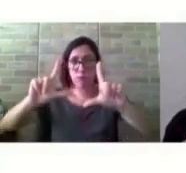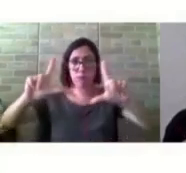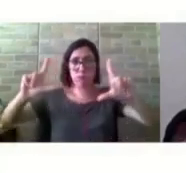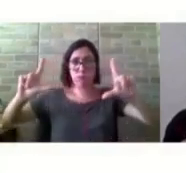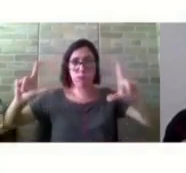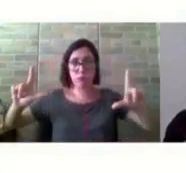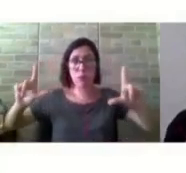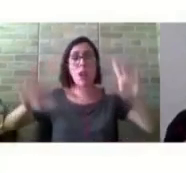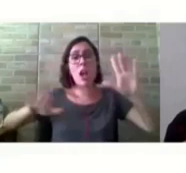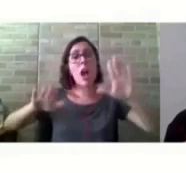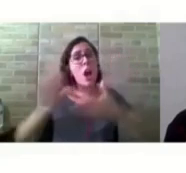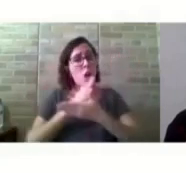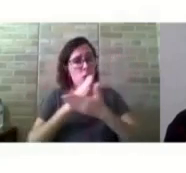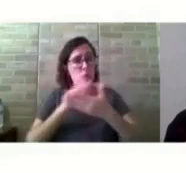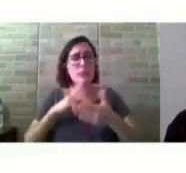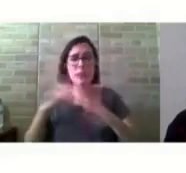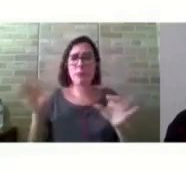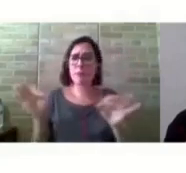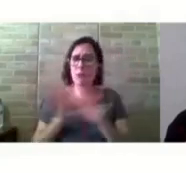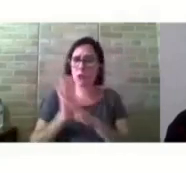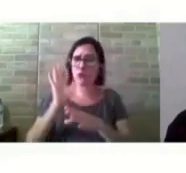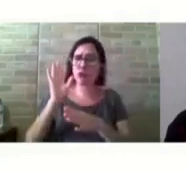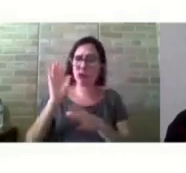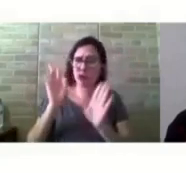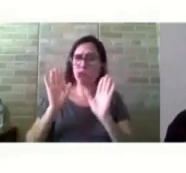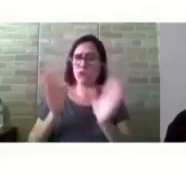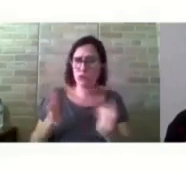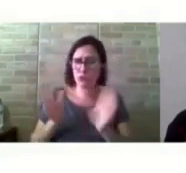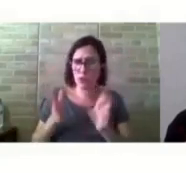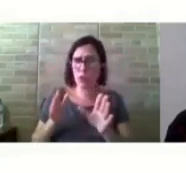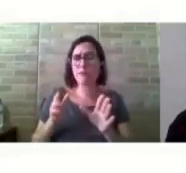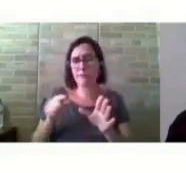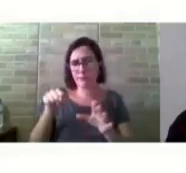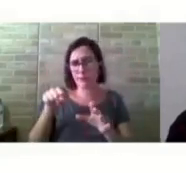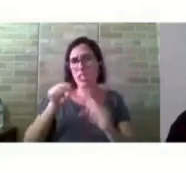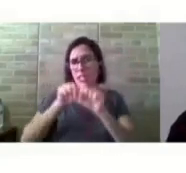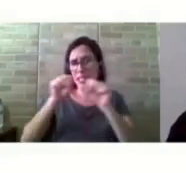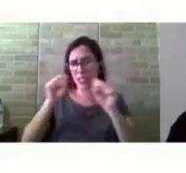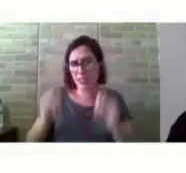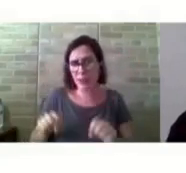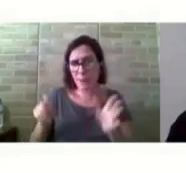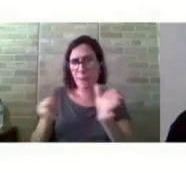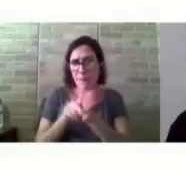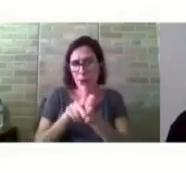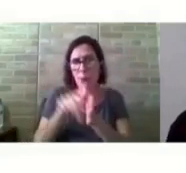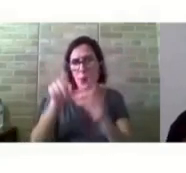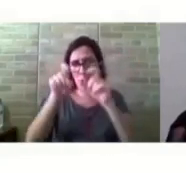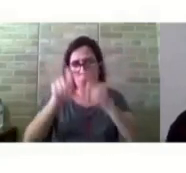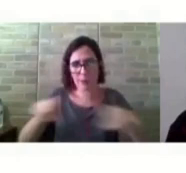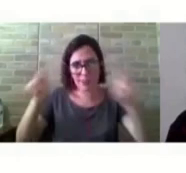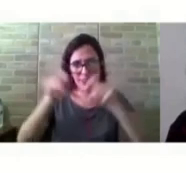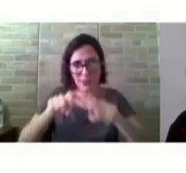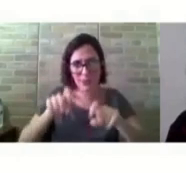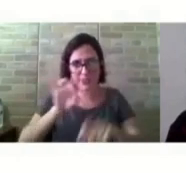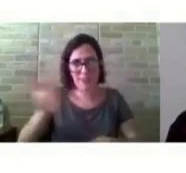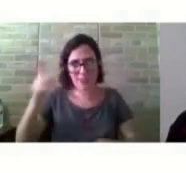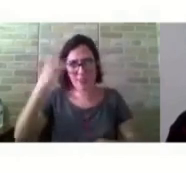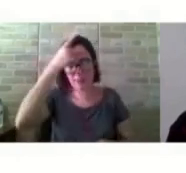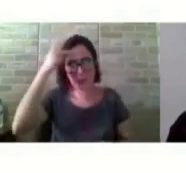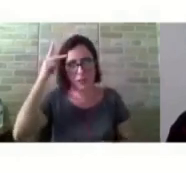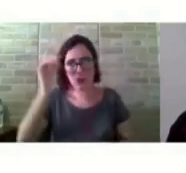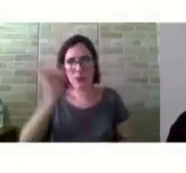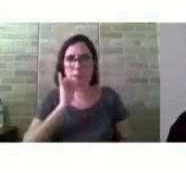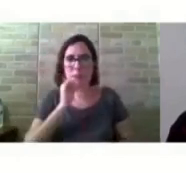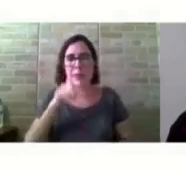na própria rede operacional, no sistema operacional do computador da pessoa. Então, por exemplo, a função lupa